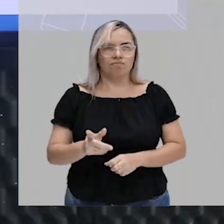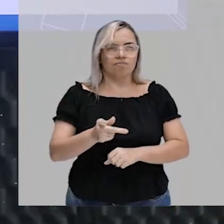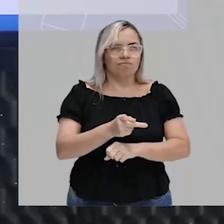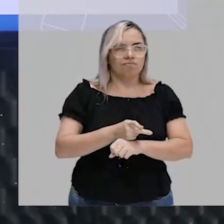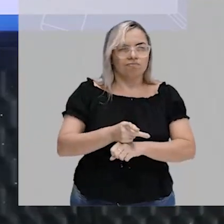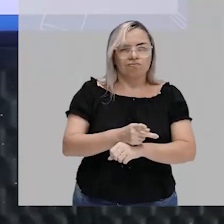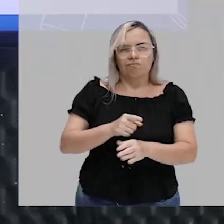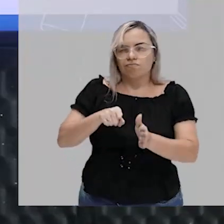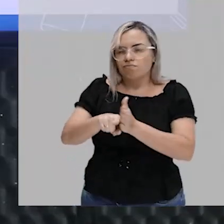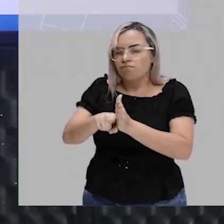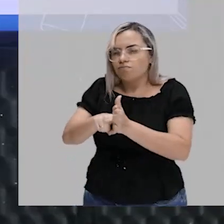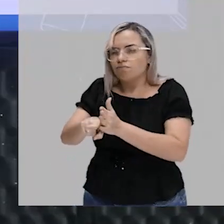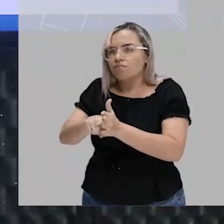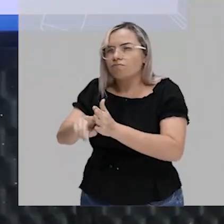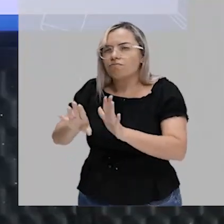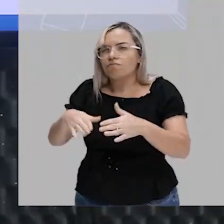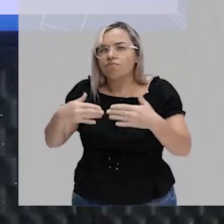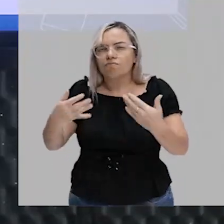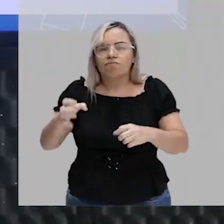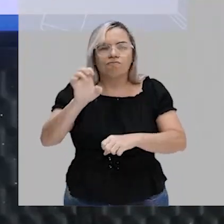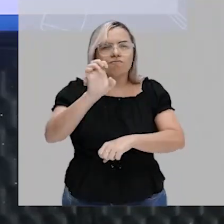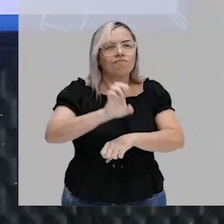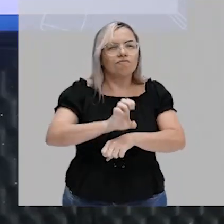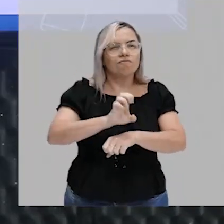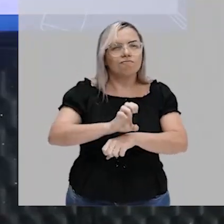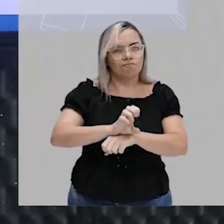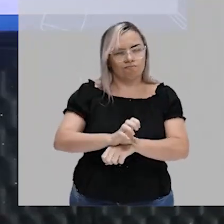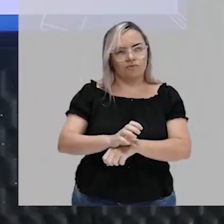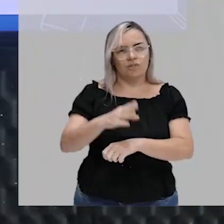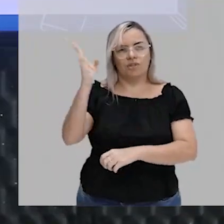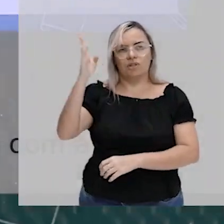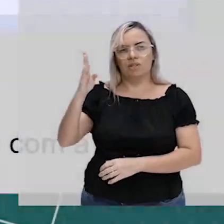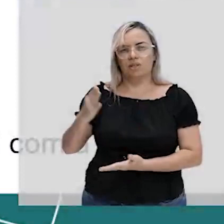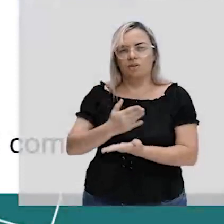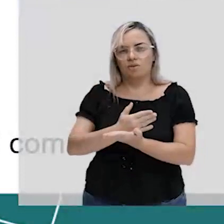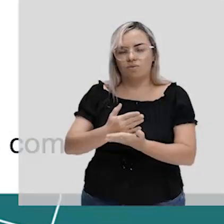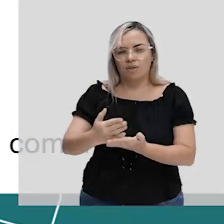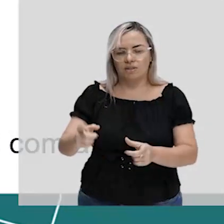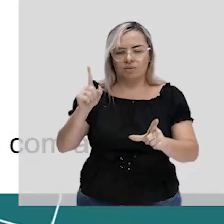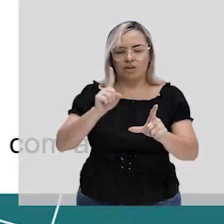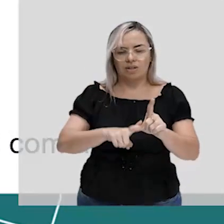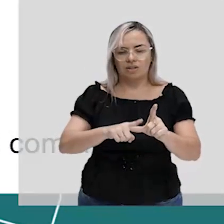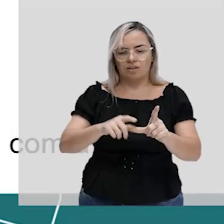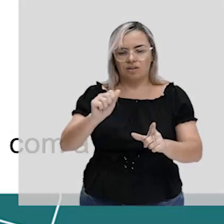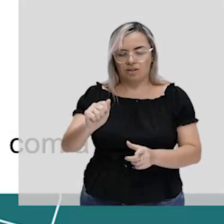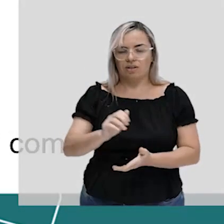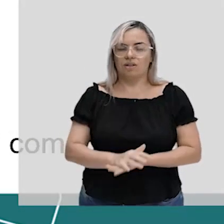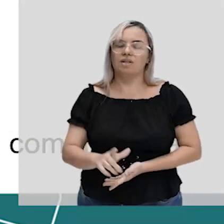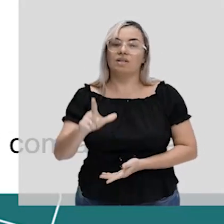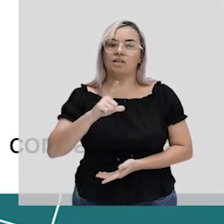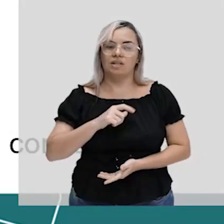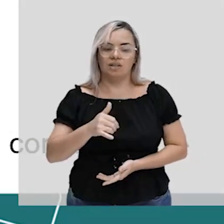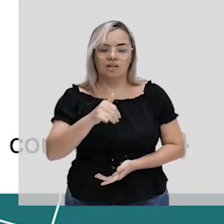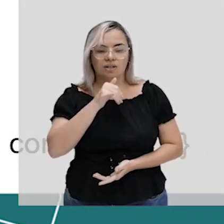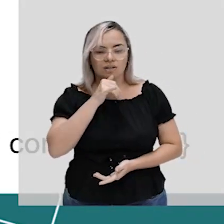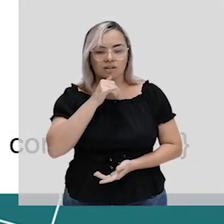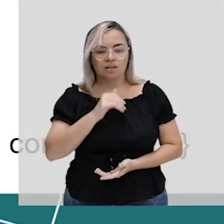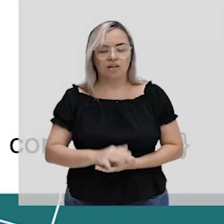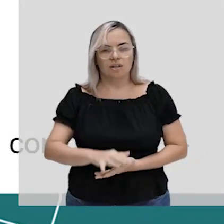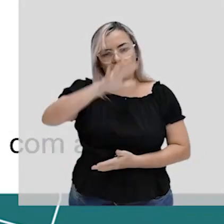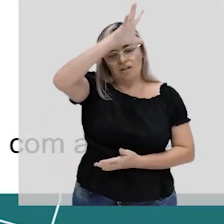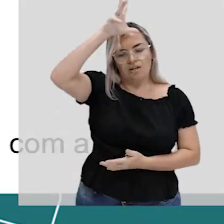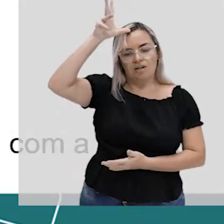Deus, quais são os estados brasileiros que começam com a letra A? Bom, tem Amazonas, tem